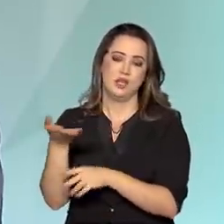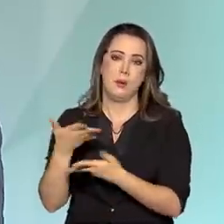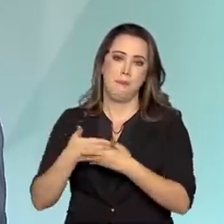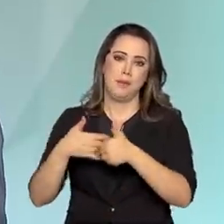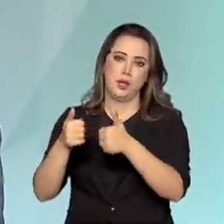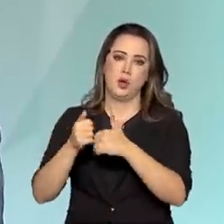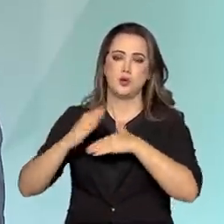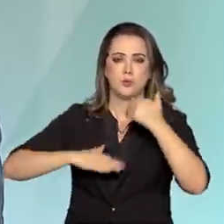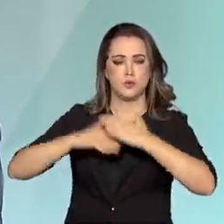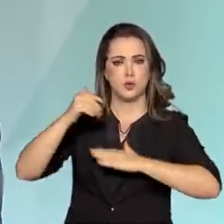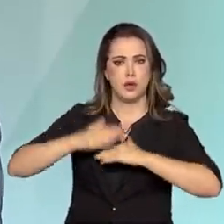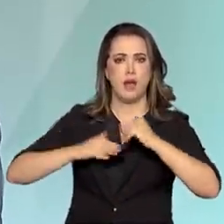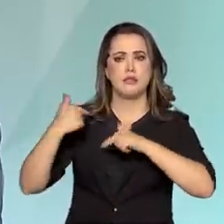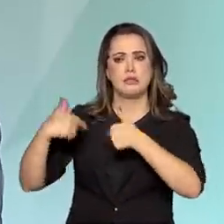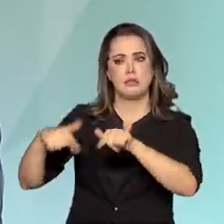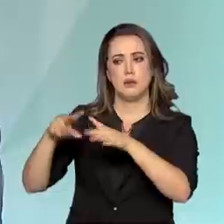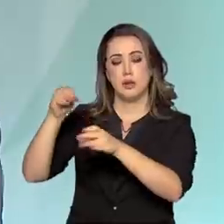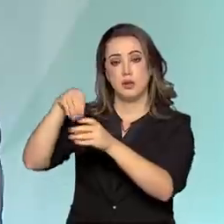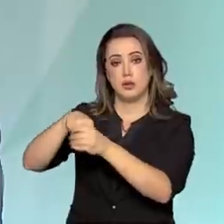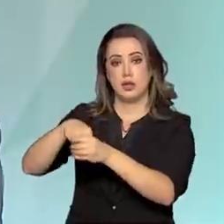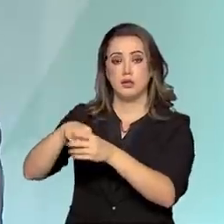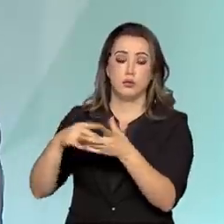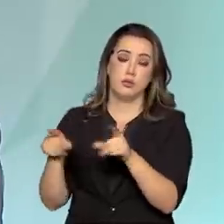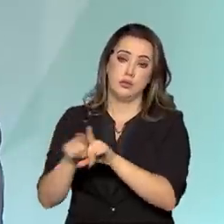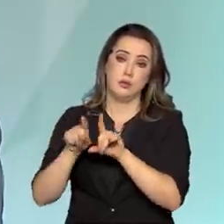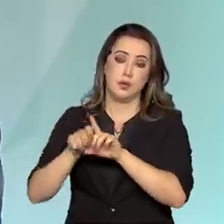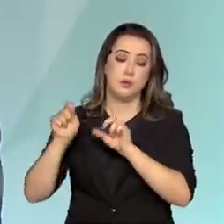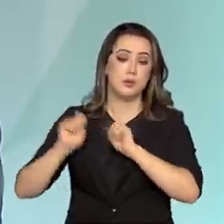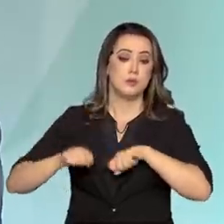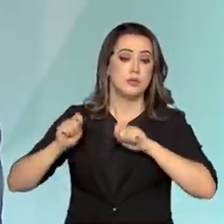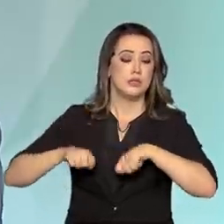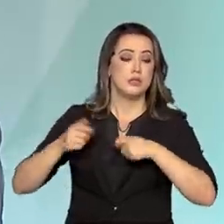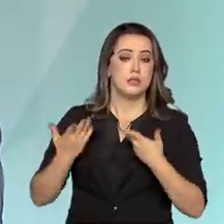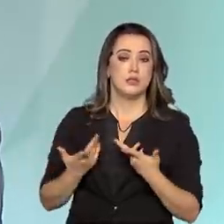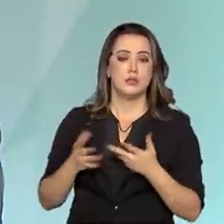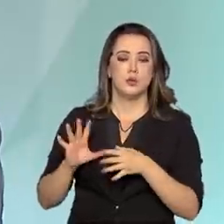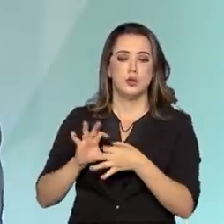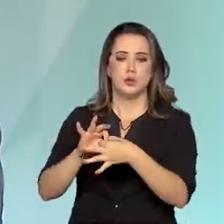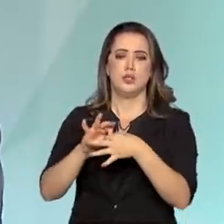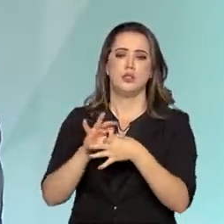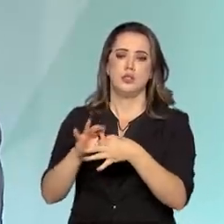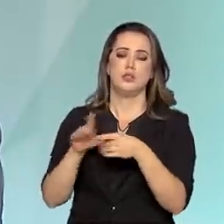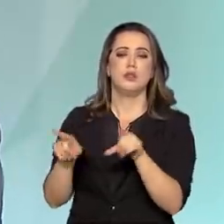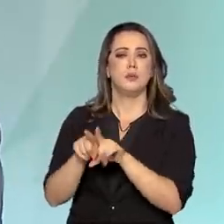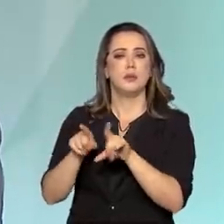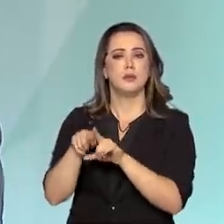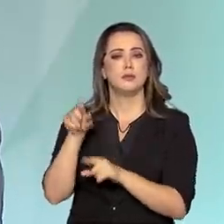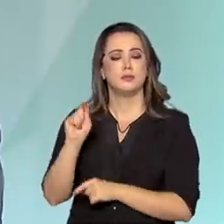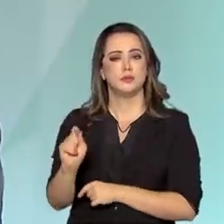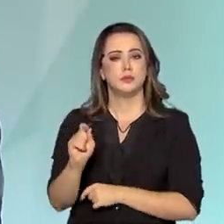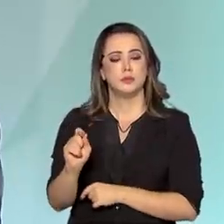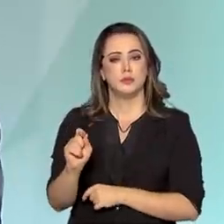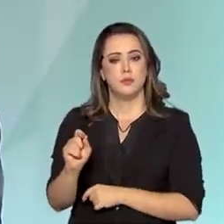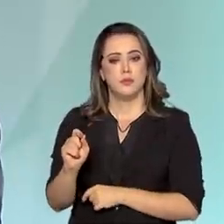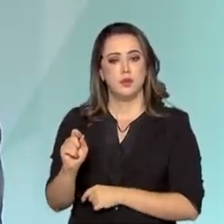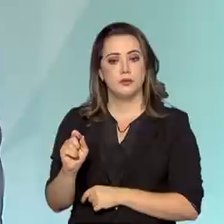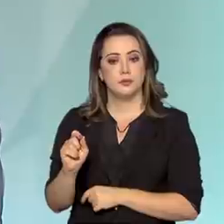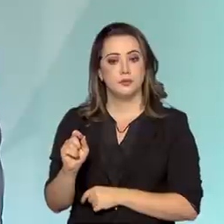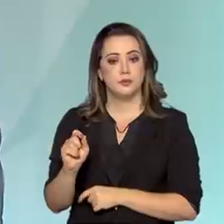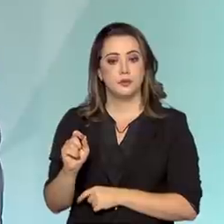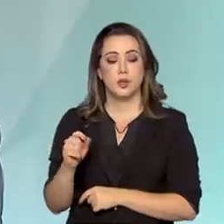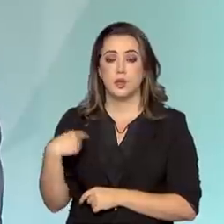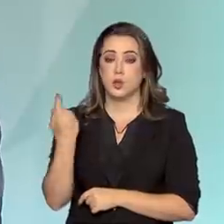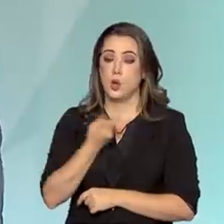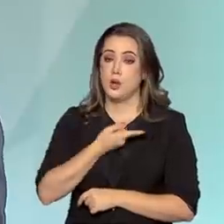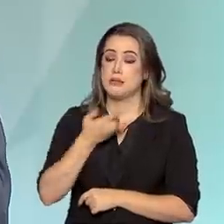servidores, dos funcionários, e ao mesmo tempo faz com que seja possível parcerias também no sentido de fazer com que